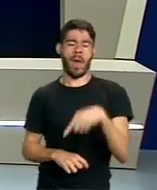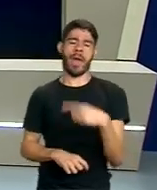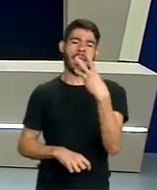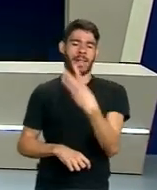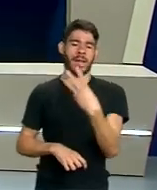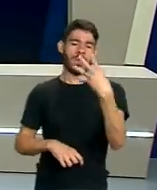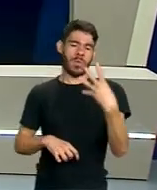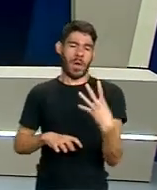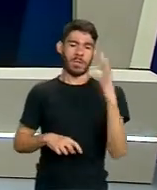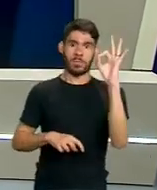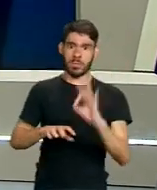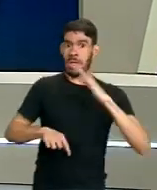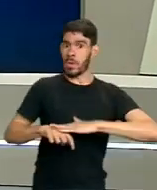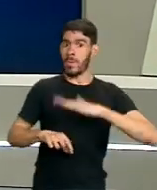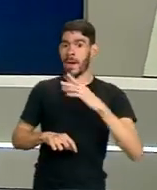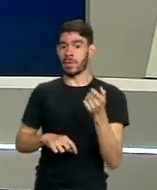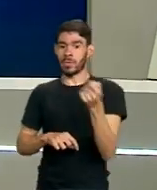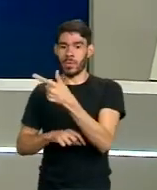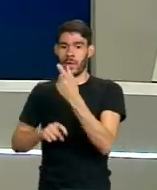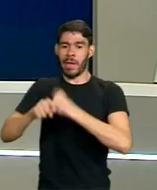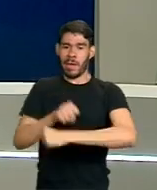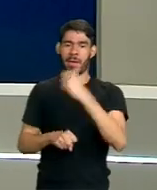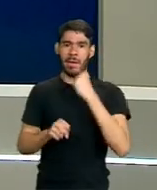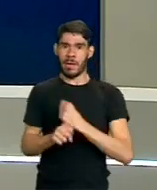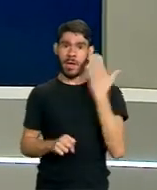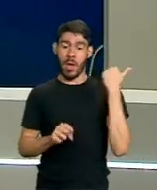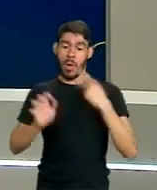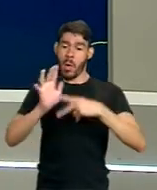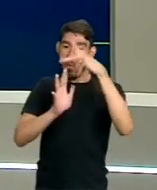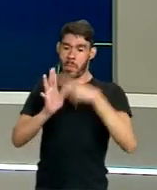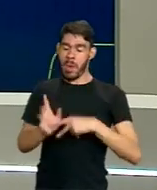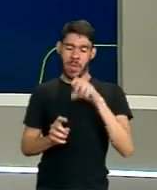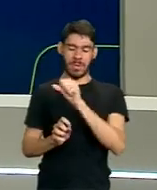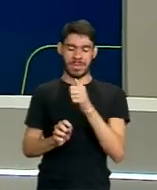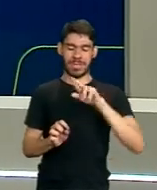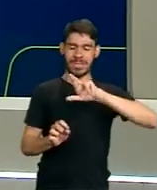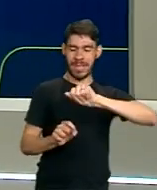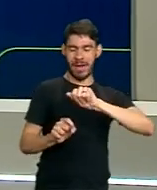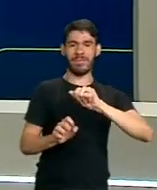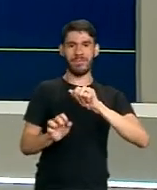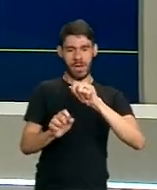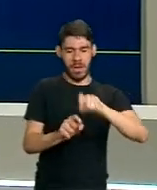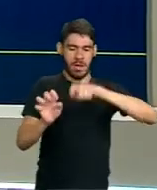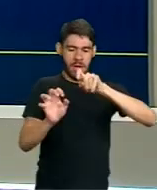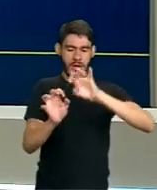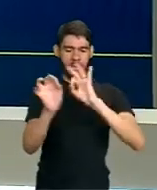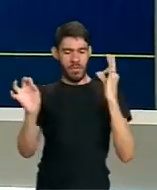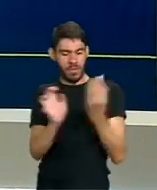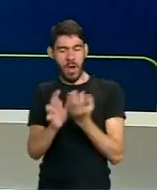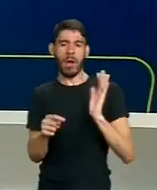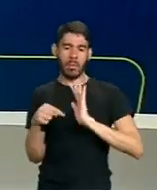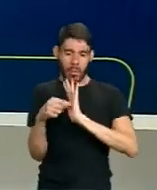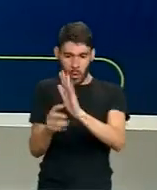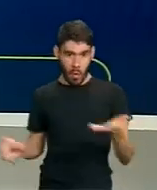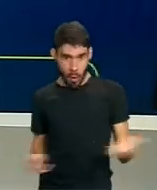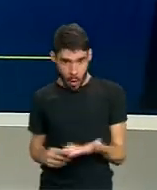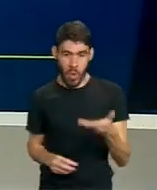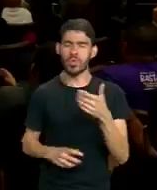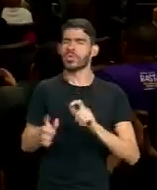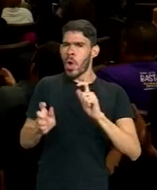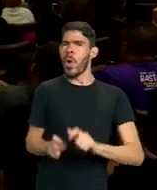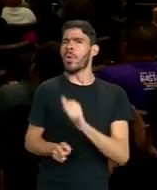maior do que o da safra passada. Pois é, o Plano Safra da Agricultura Familiar foi apresentado hoje no Rio de Janeiro.